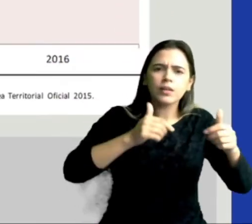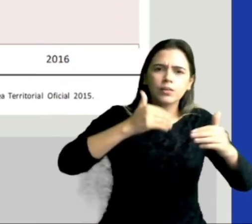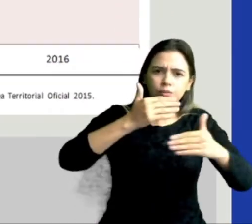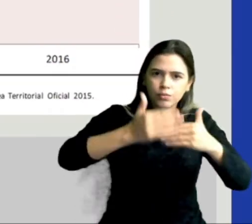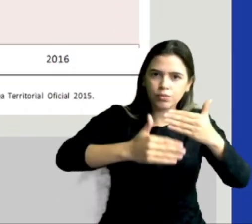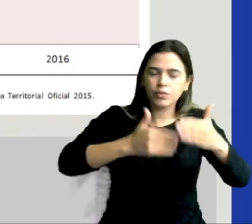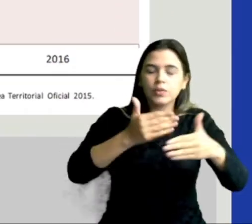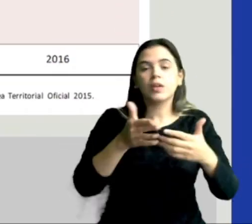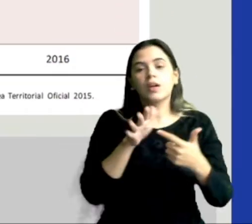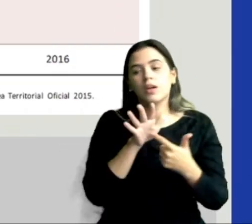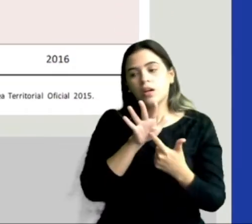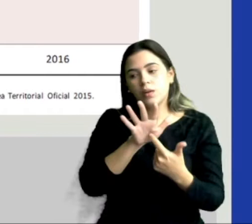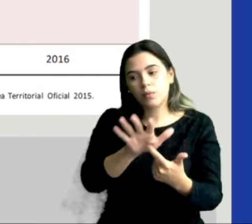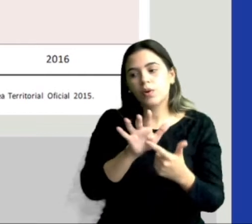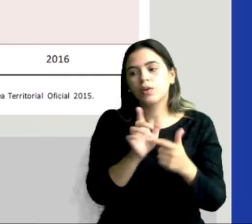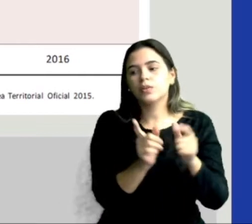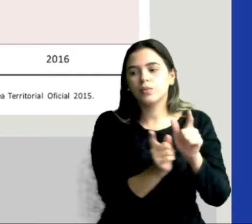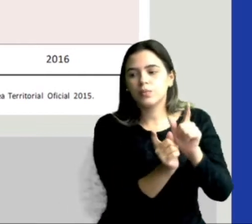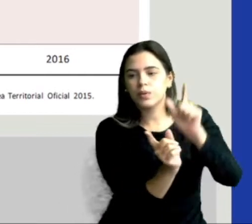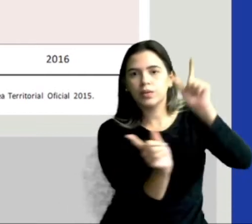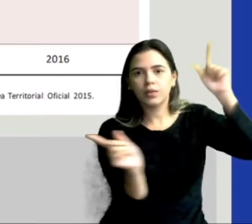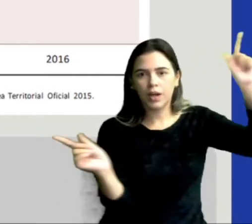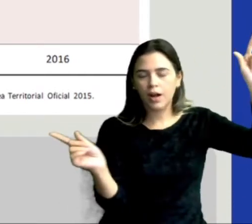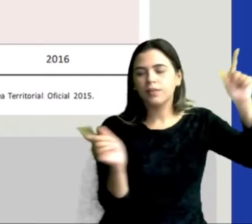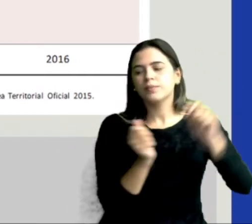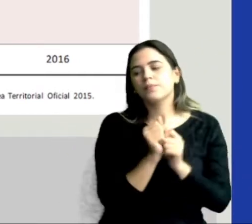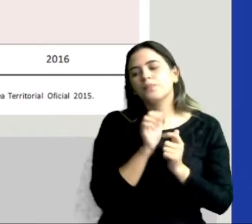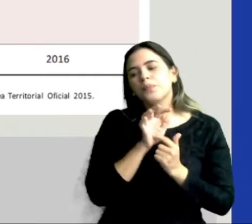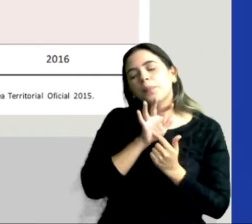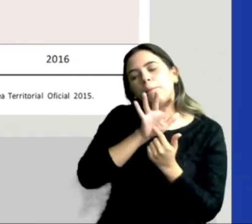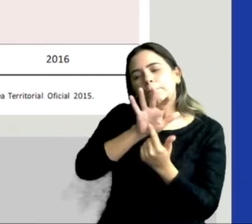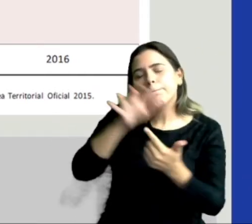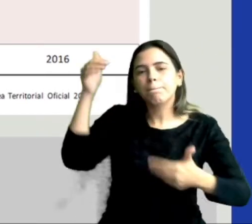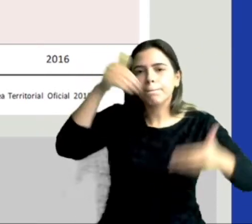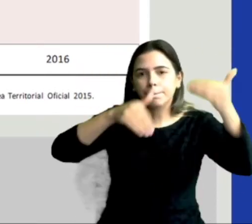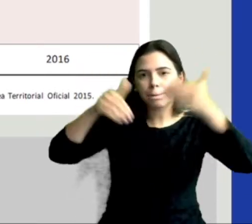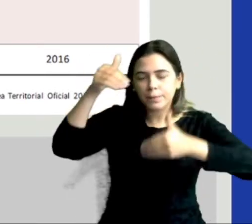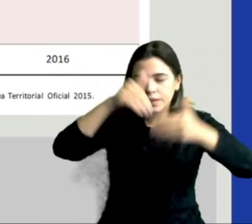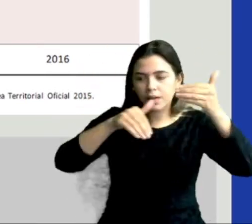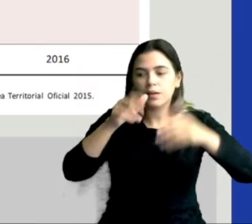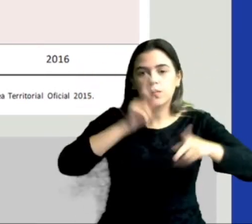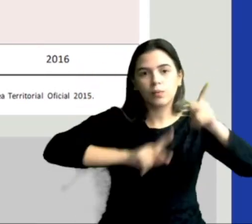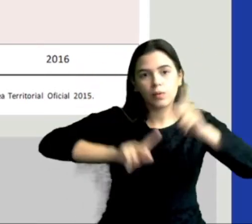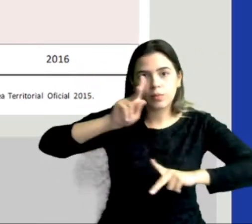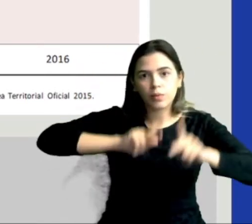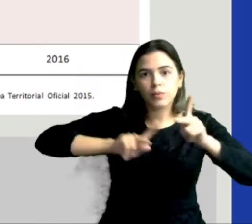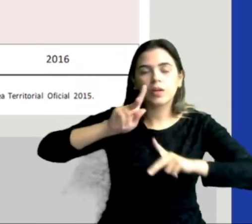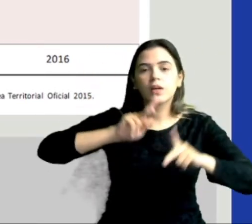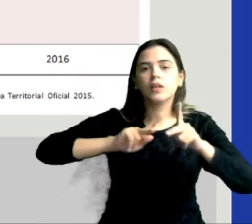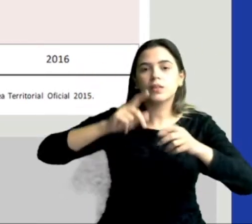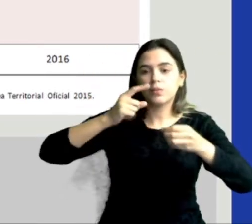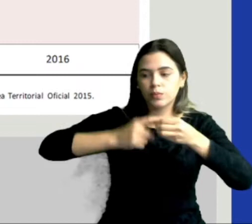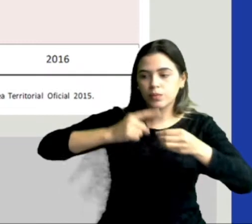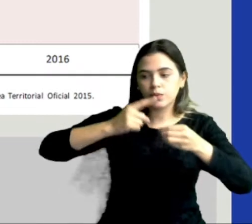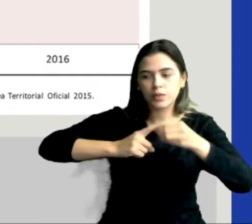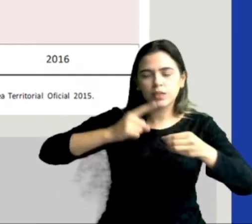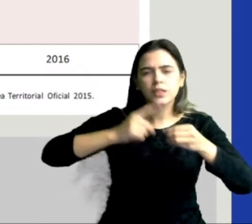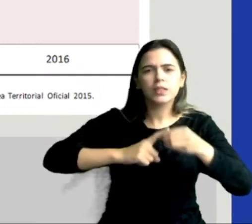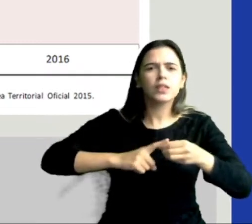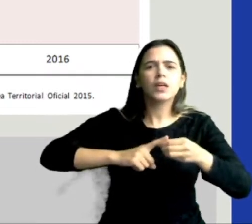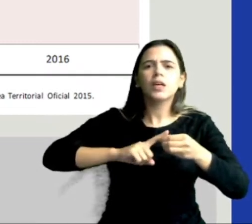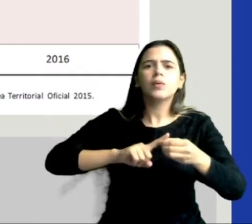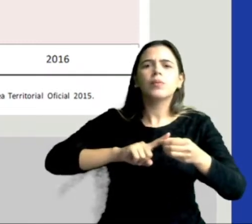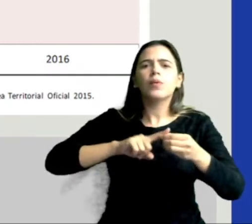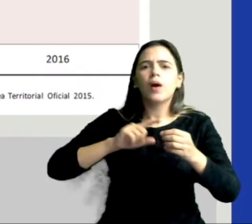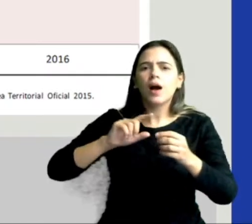aí, a gente traz o primeiro gráfico. O gráfico que mostra a participação da população do município em relação ao total